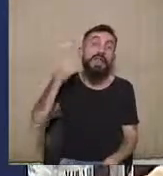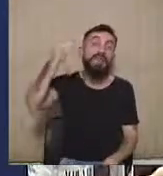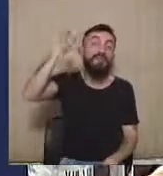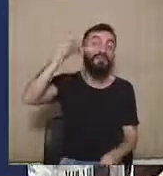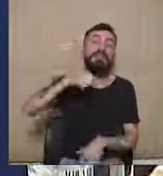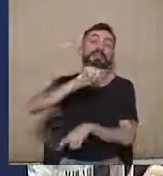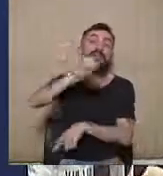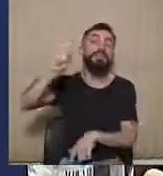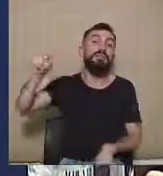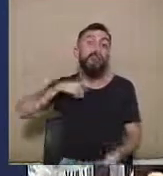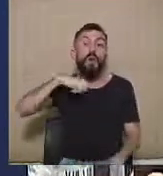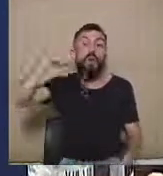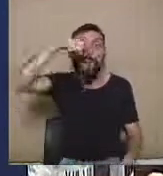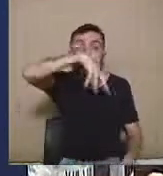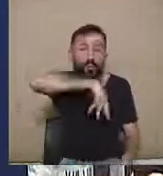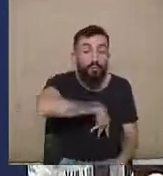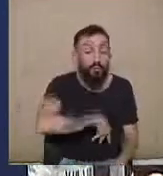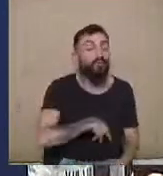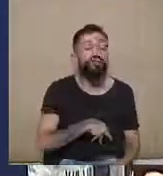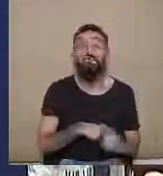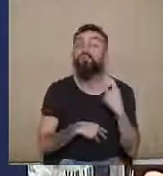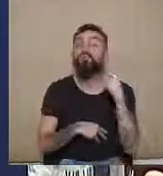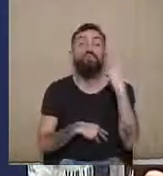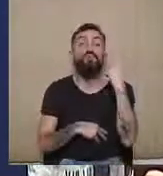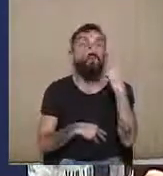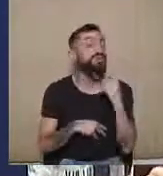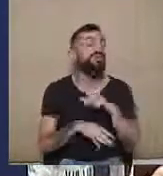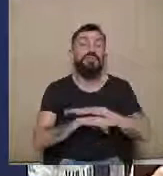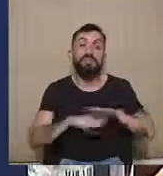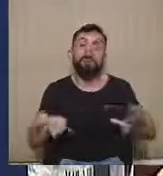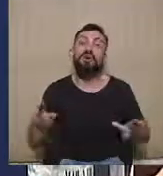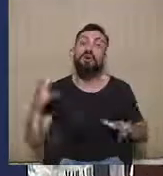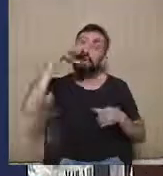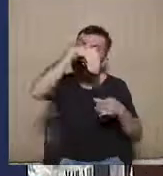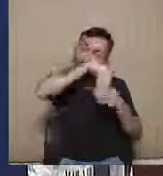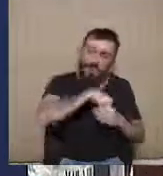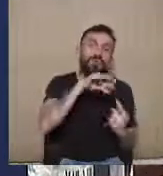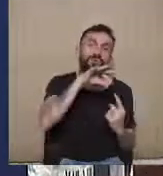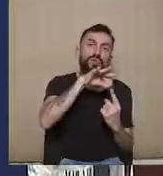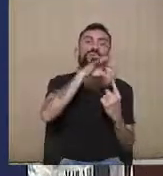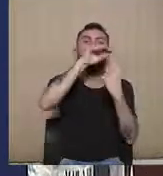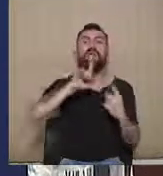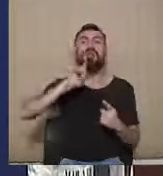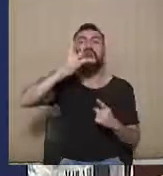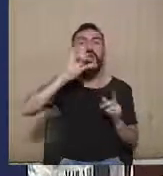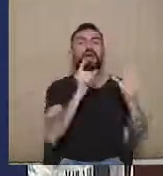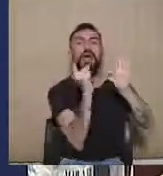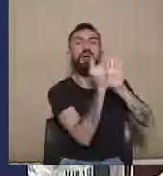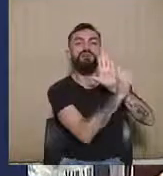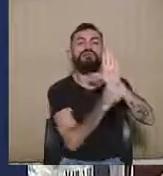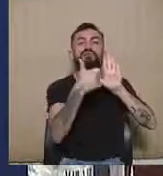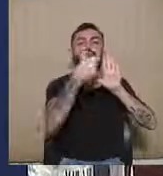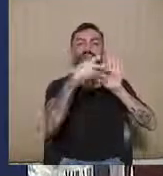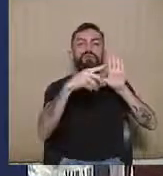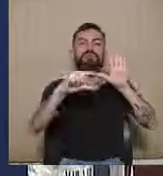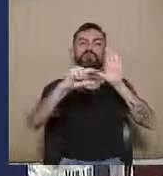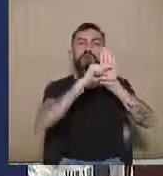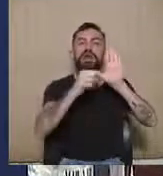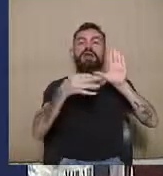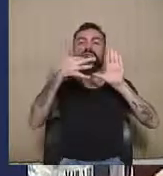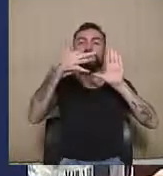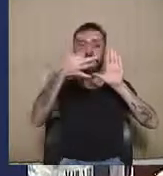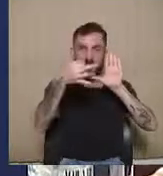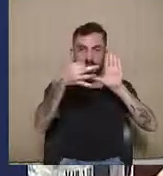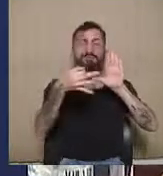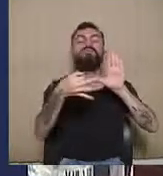é a única que tem matriz, que tem um perfil constitucional, porque ela está prevista no artigo 14, parágrafo décimo e